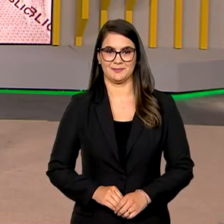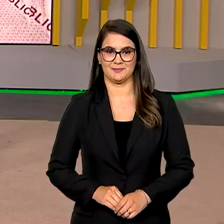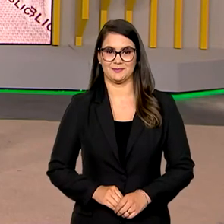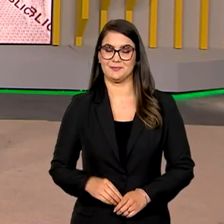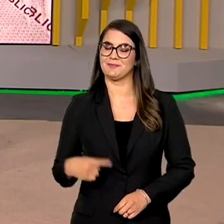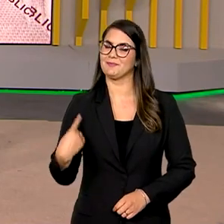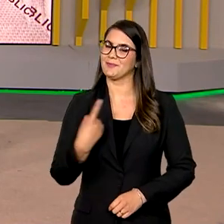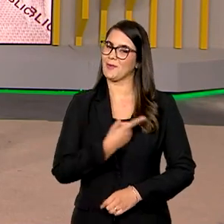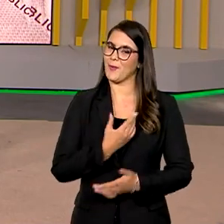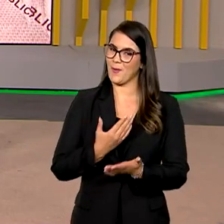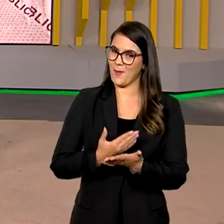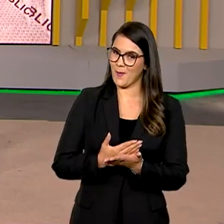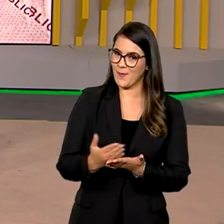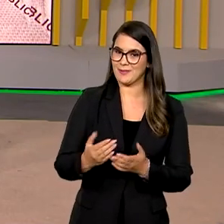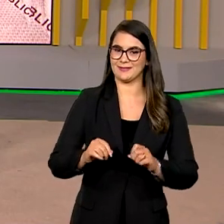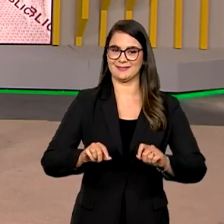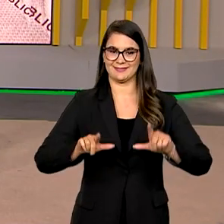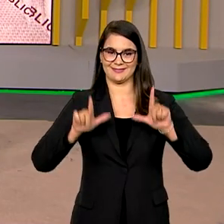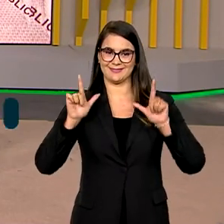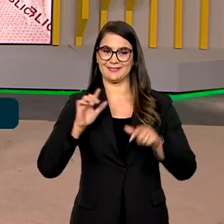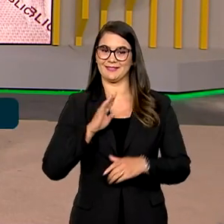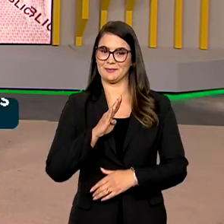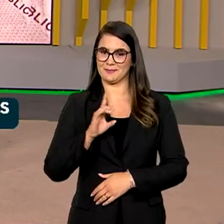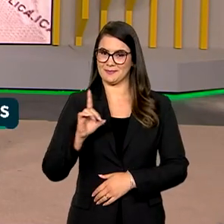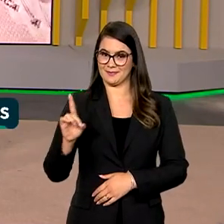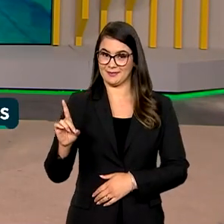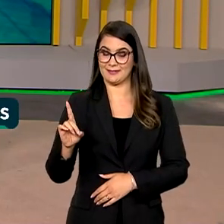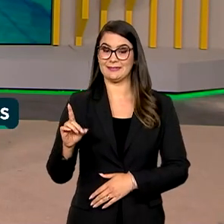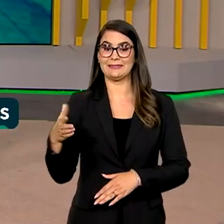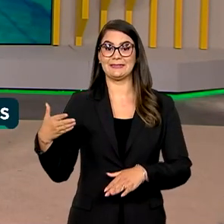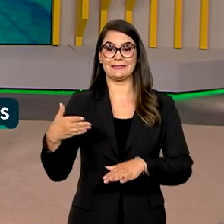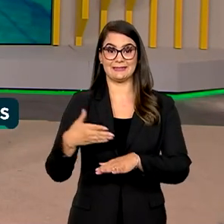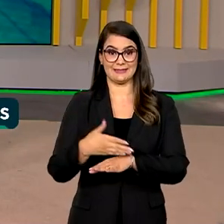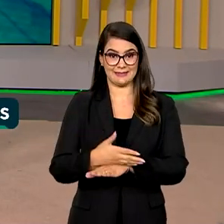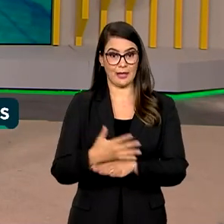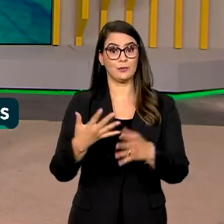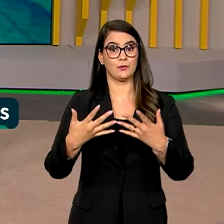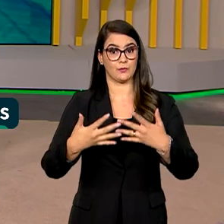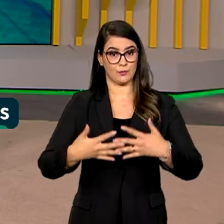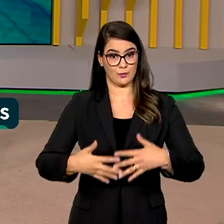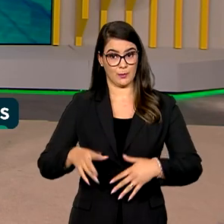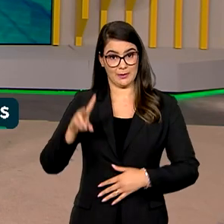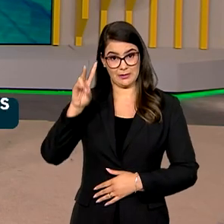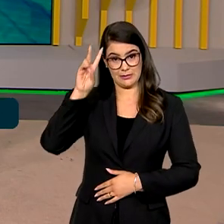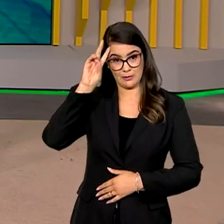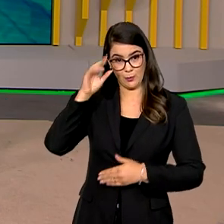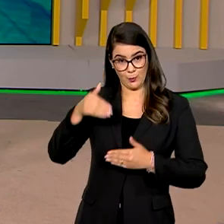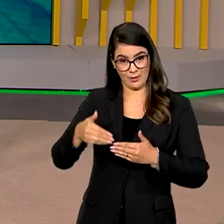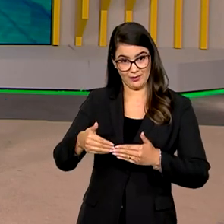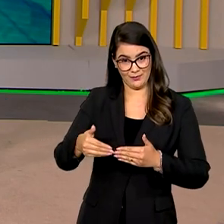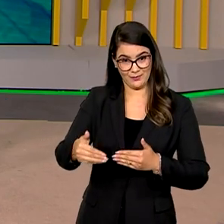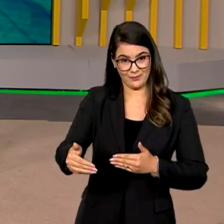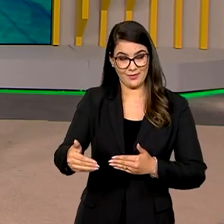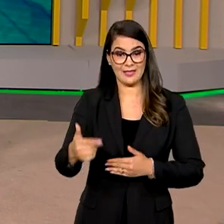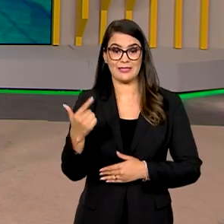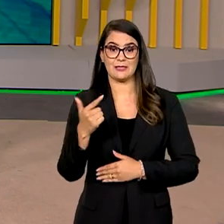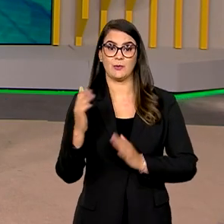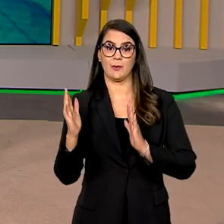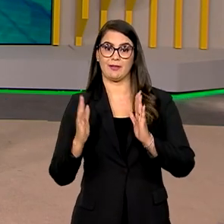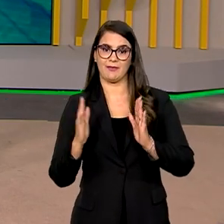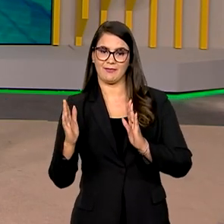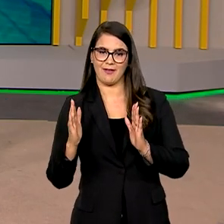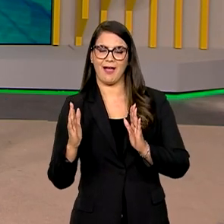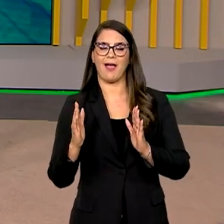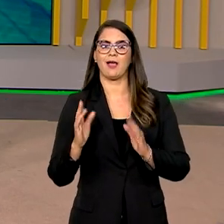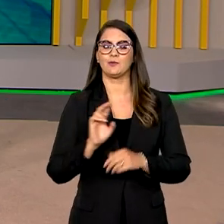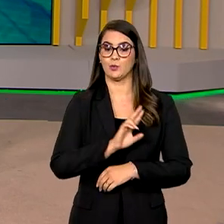E nós começamos esta edição do Brasil em Dia com a entrada em funcionamento a partir da próxima segunda-feira da segunda fase do